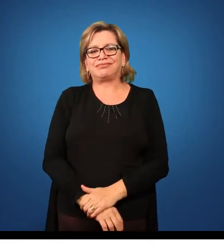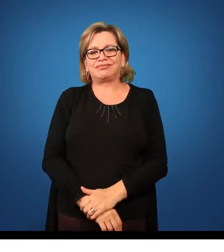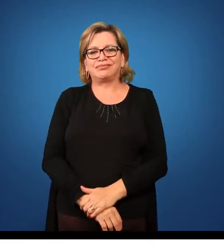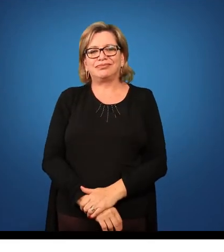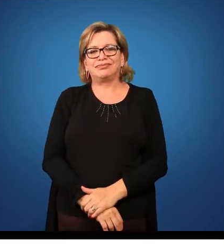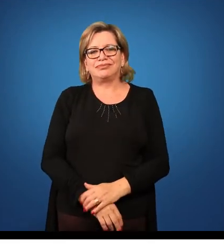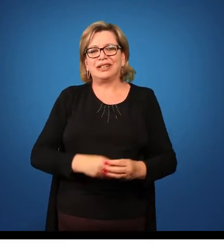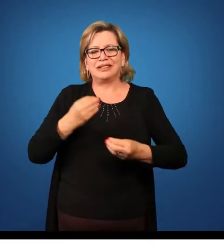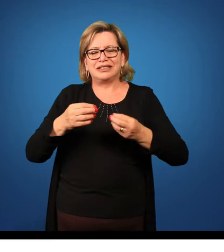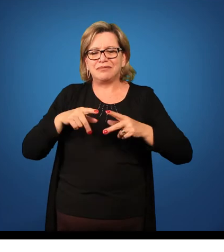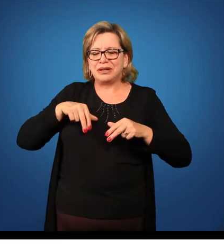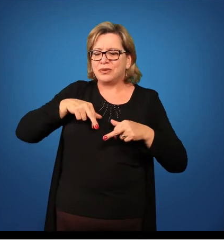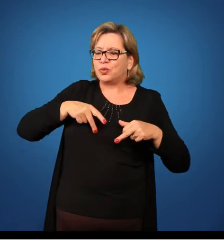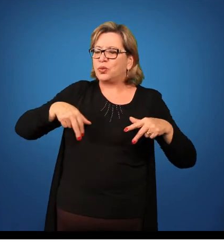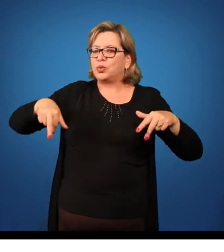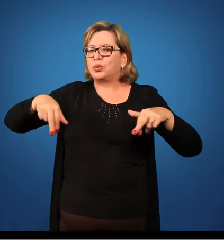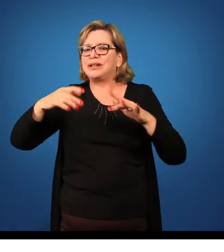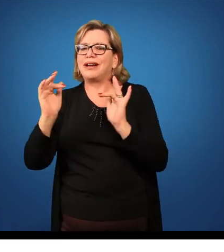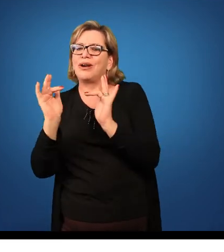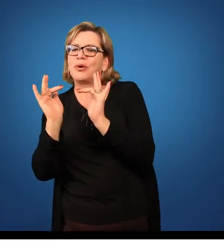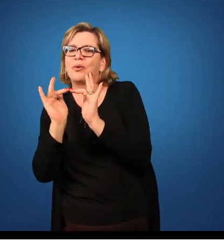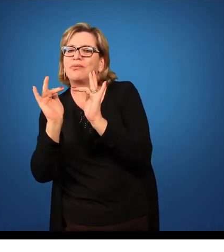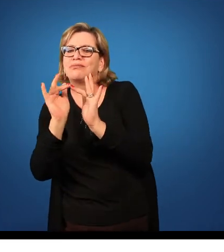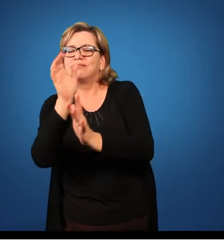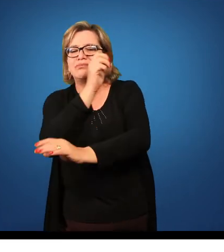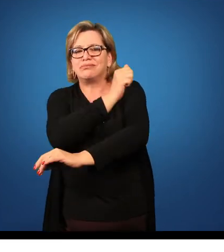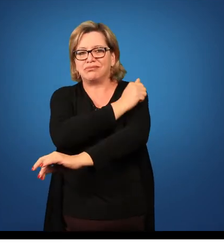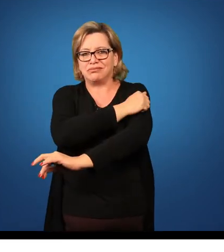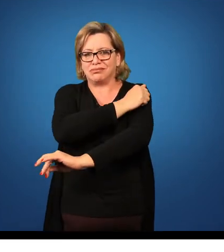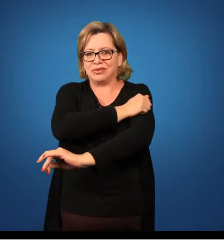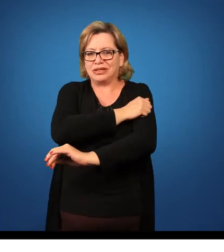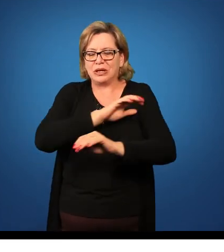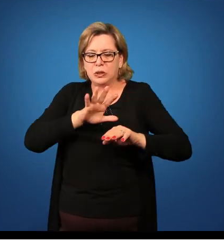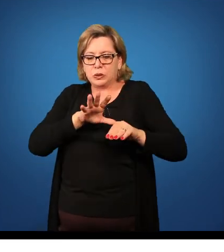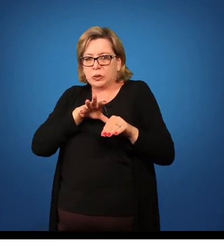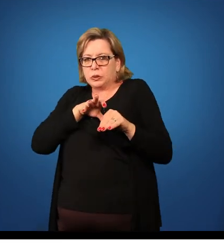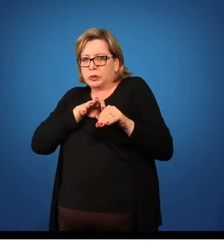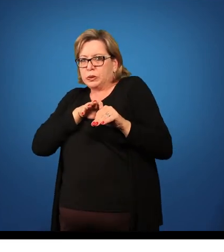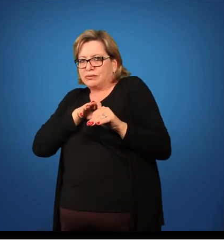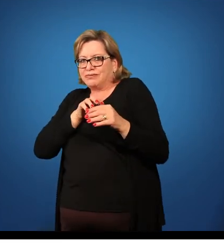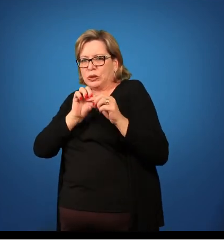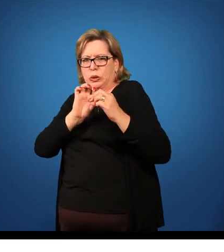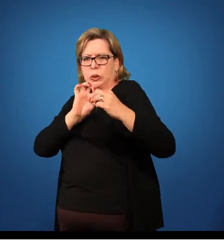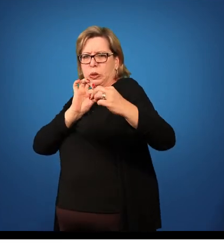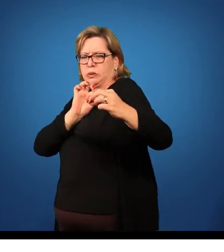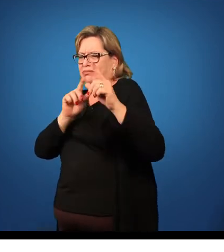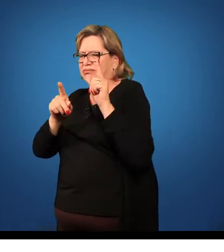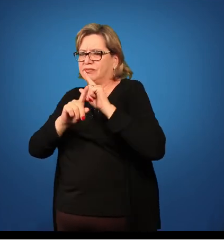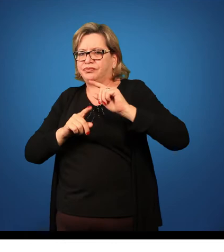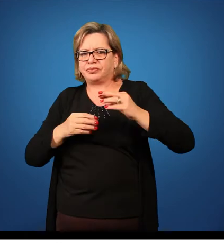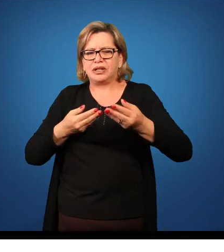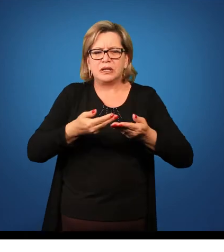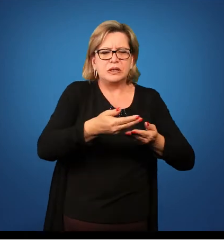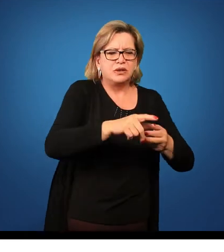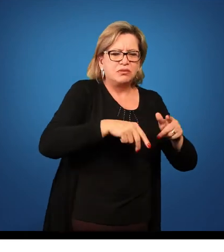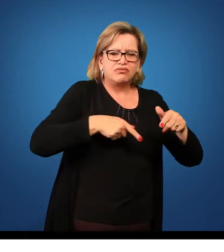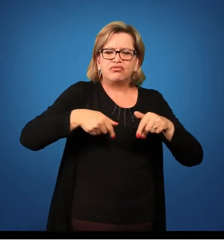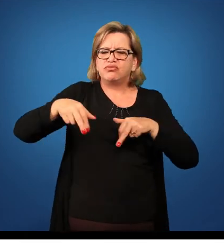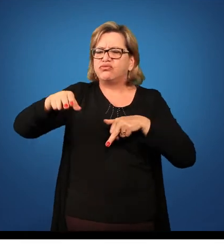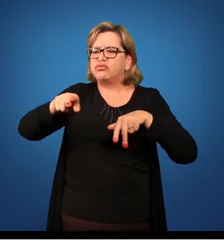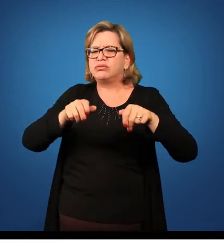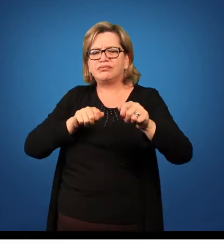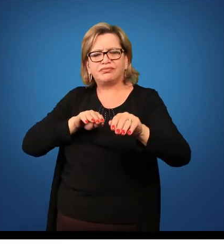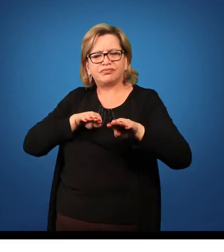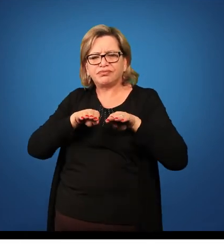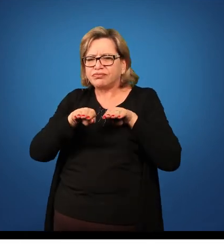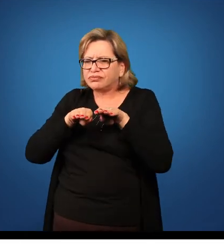Então ande pela sala, tenha contato com os alunos, evite ficar muito retraído, num canto, então tente se movimentar, porque isso